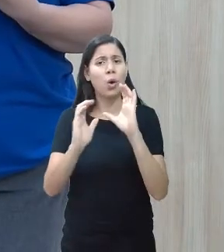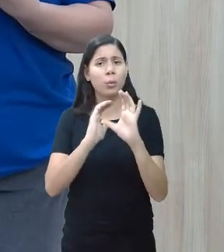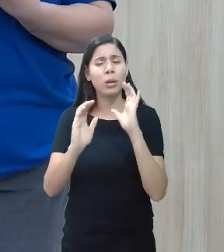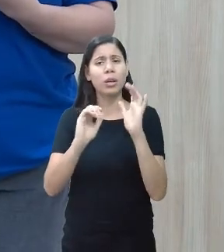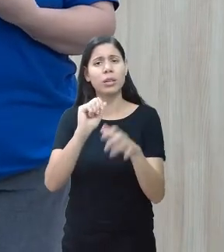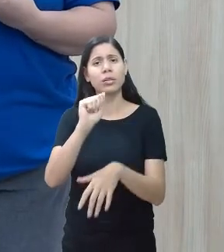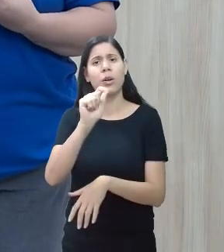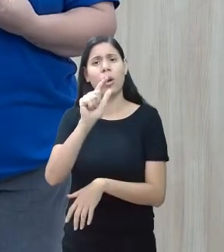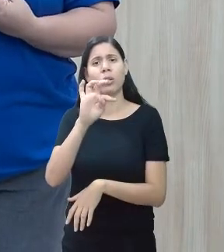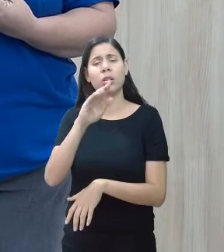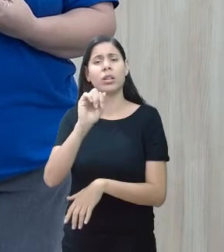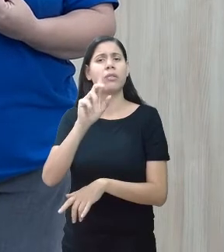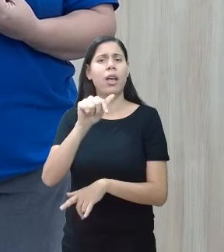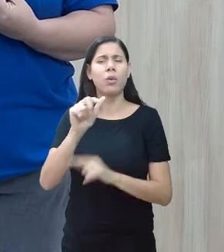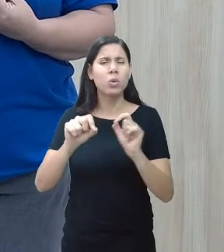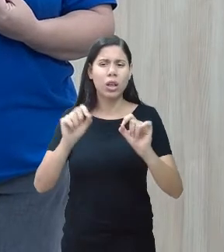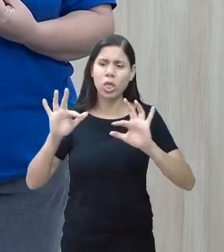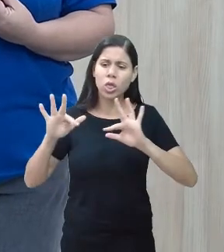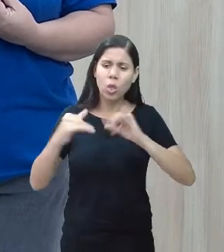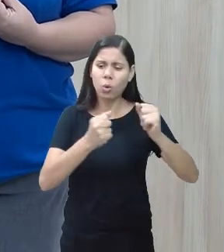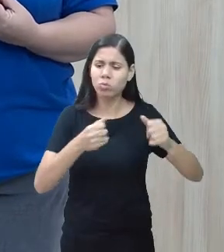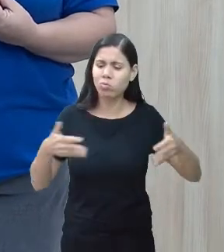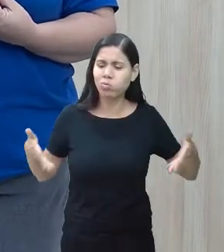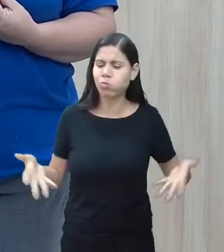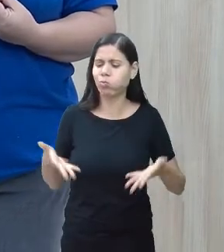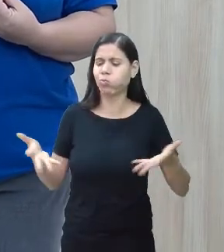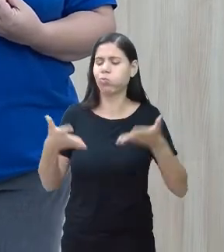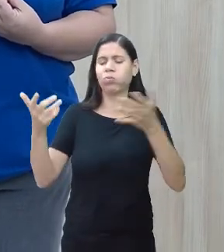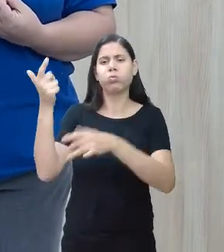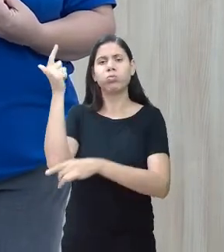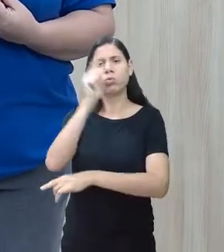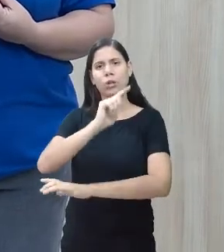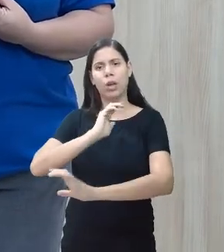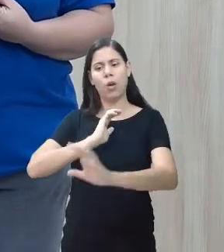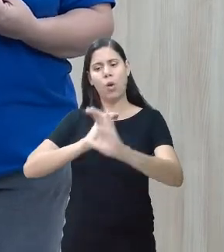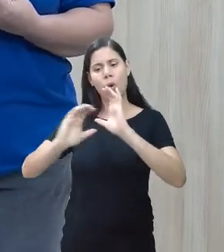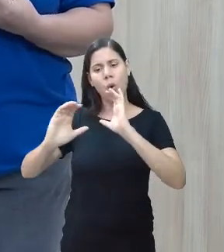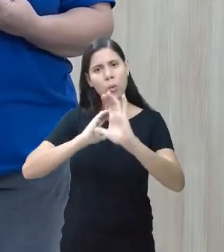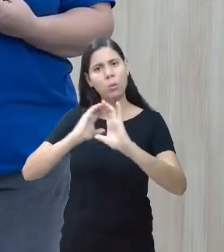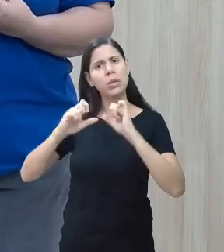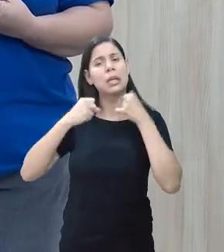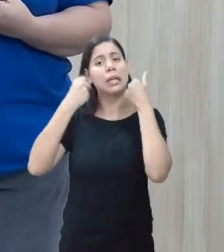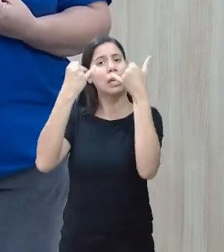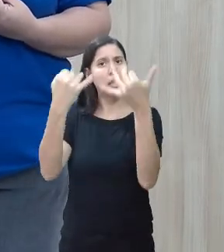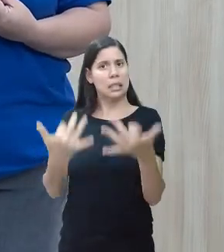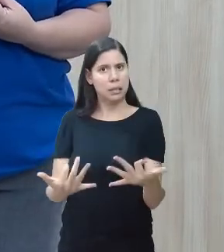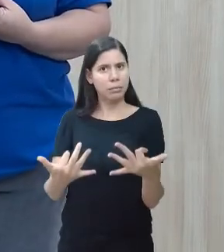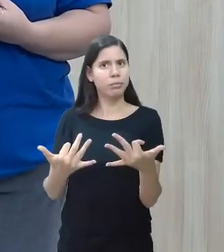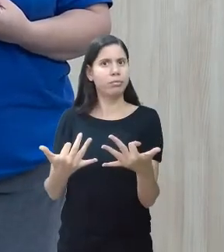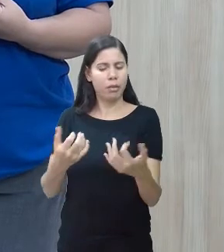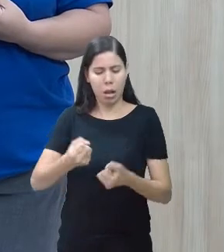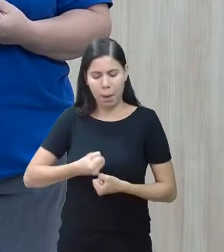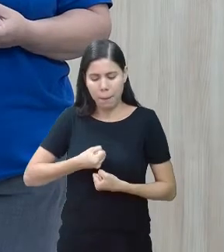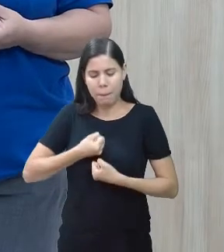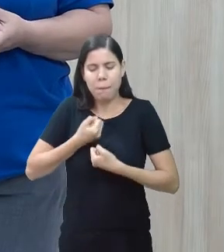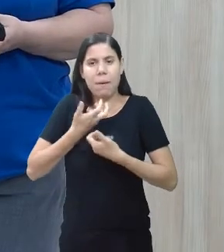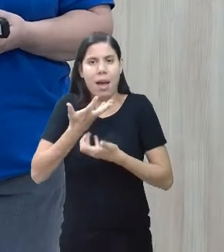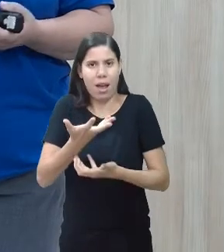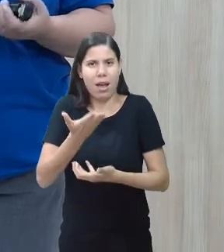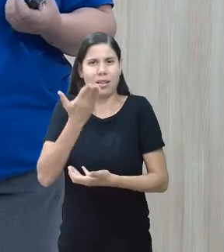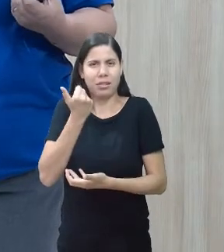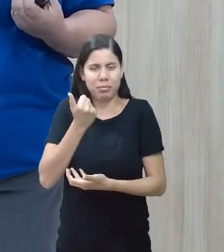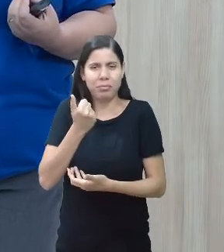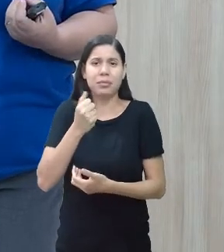todo estímulo a se comunicar, a dizer o que quer, a dizer o que pensa. Então,